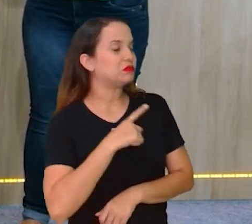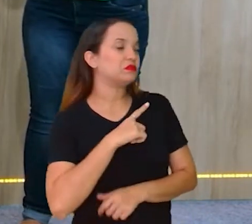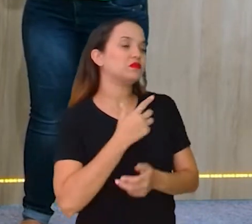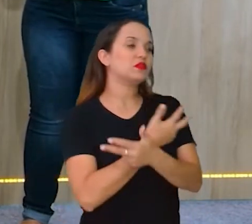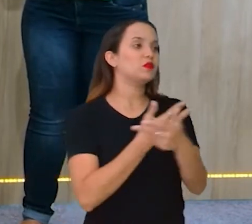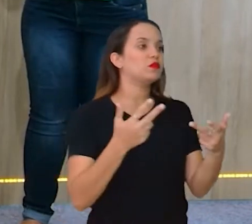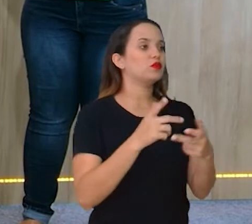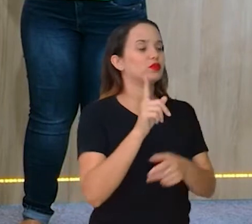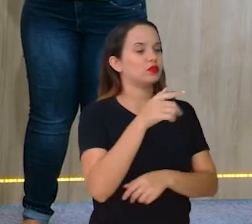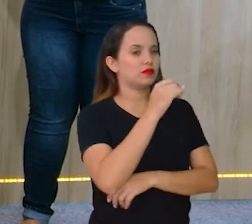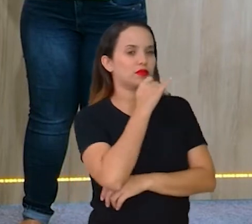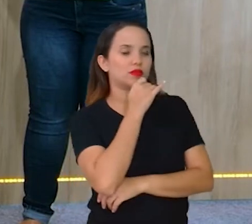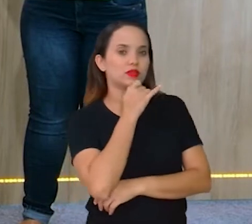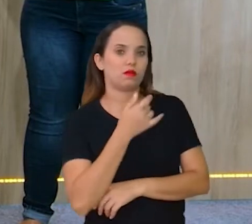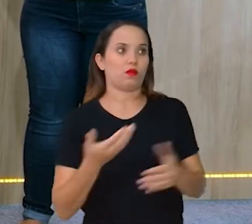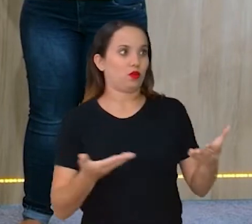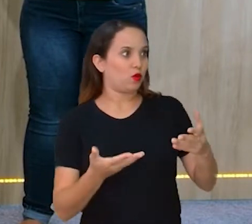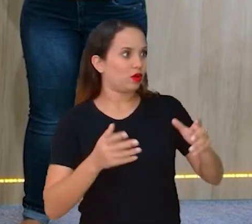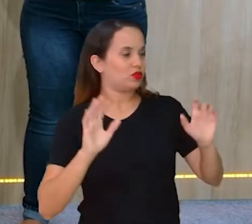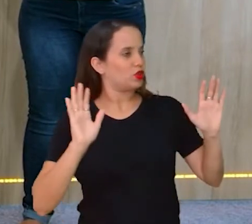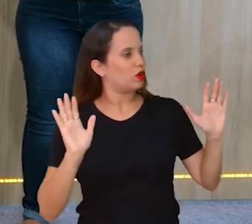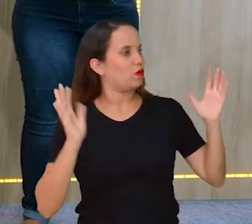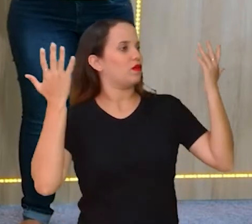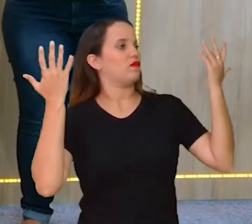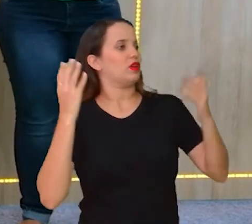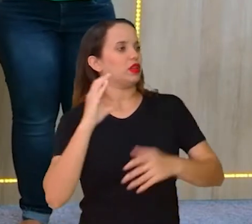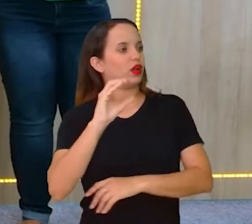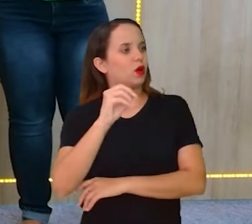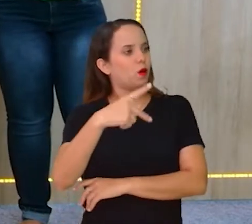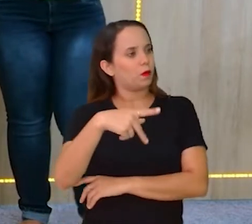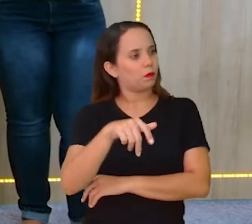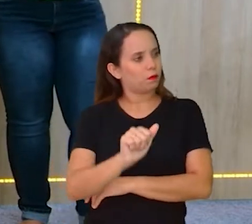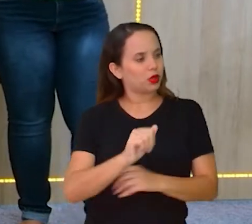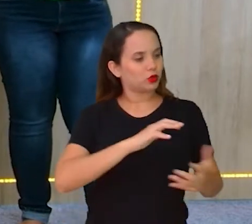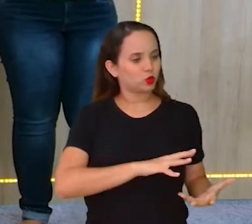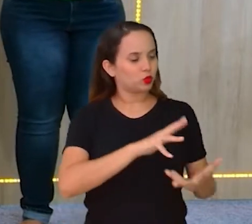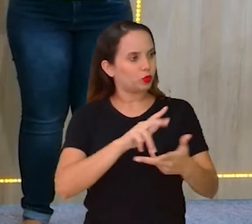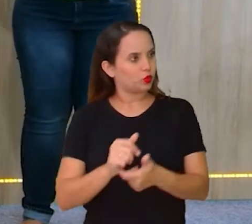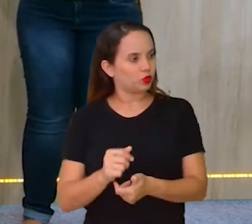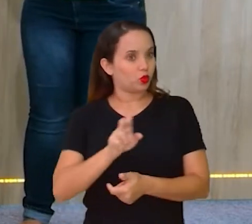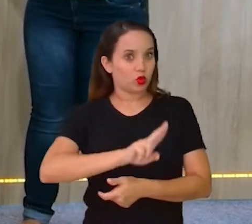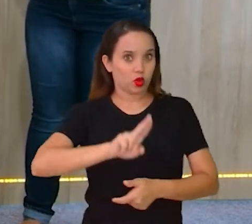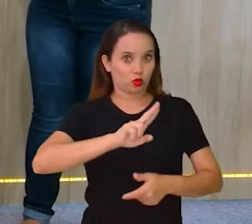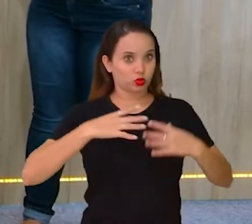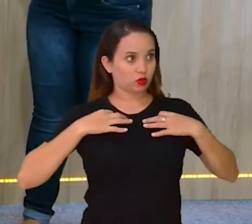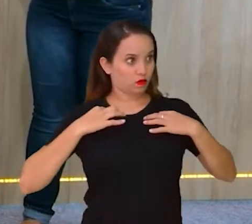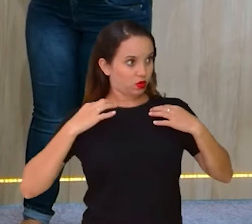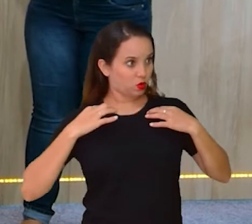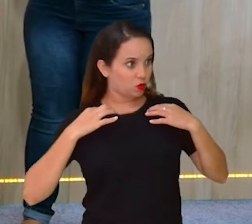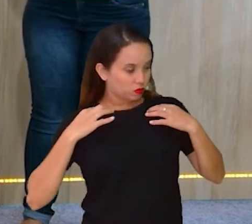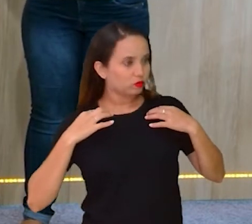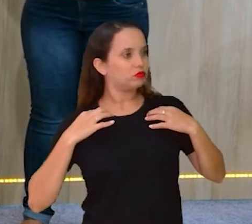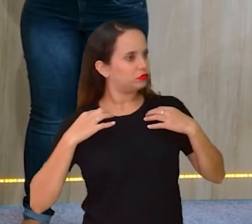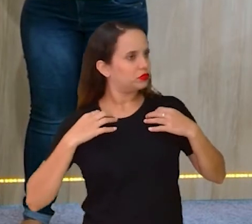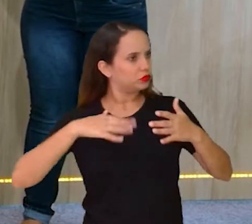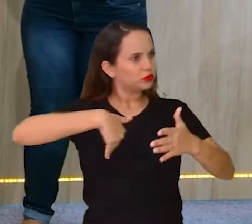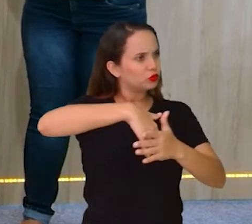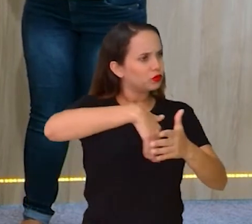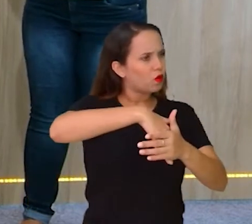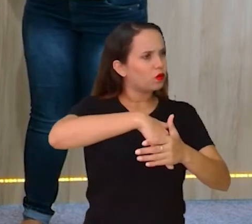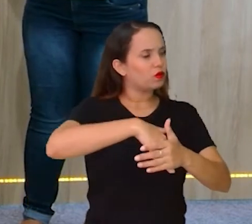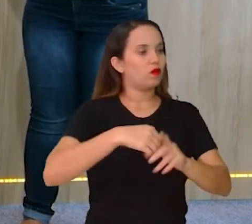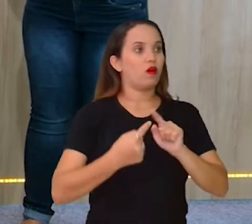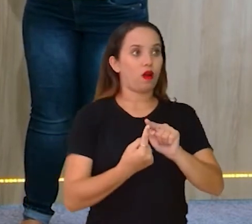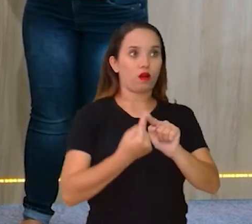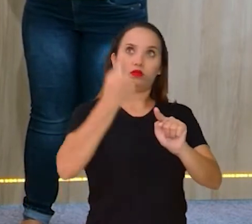que vai chegar a Copa do Mundo agora, Sim. Uma coisa que, por exemplo, aquela roupa que os jogadores estão jogando, ali é